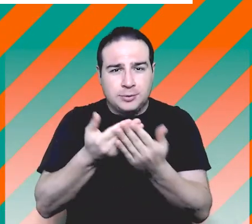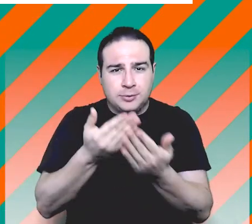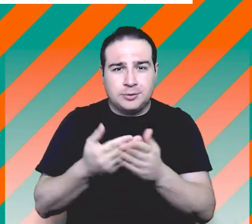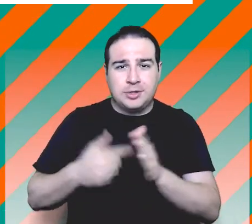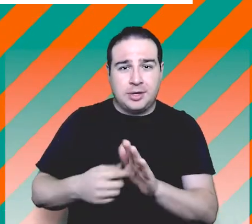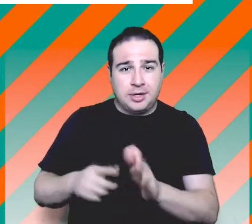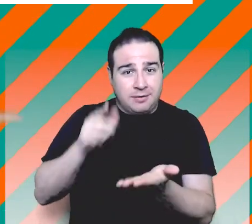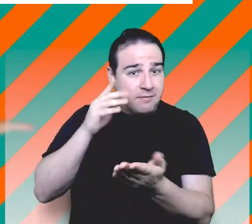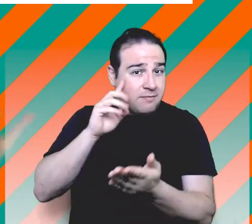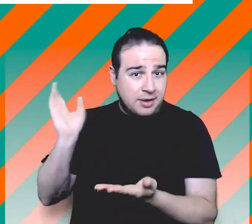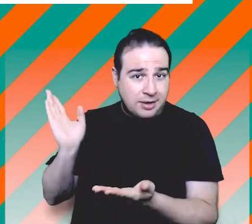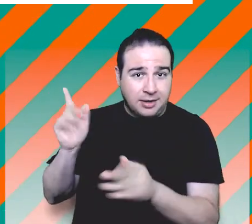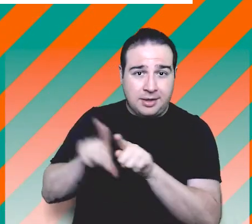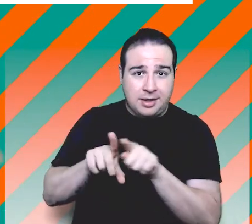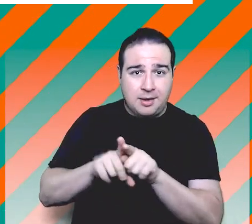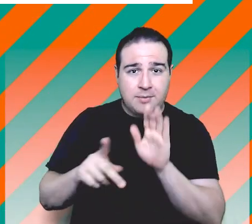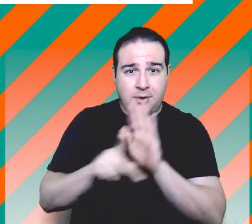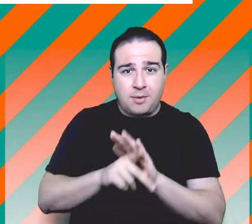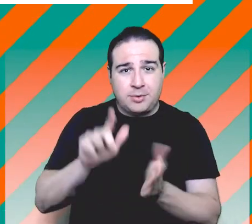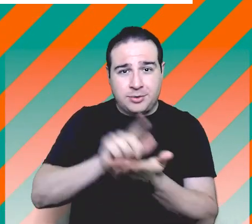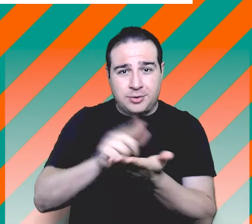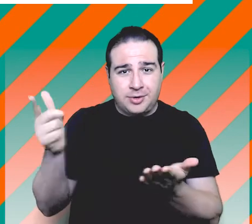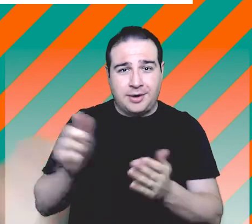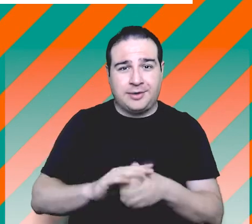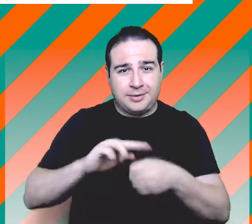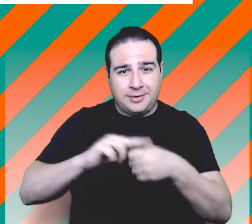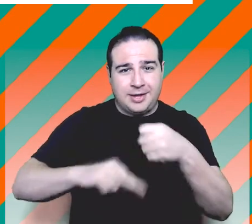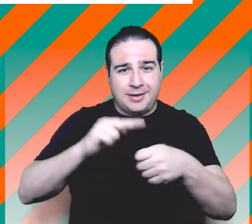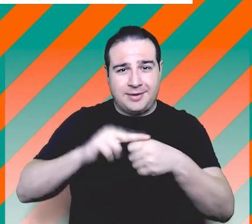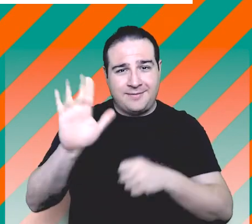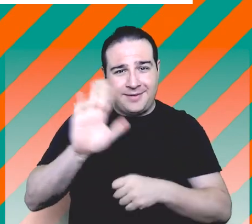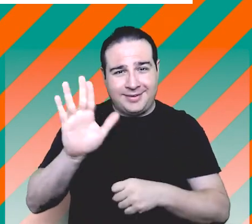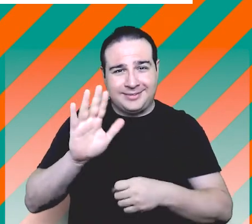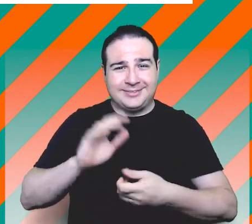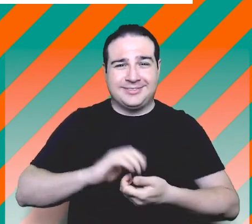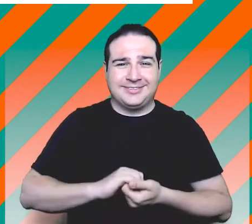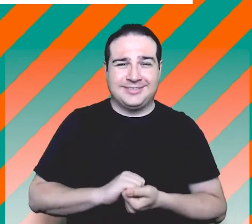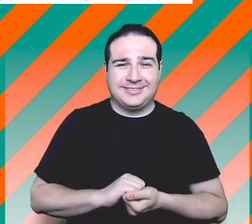É só checar no Jornal da Unesp. A gente se fala. Até mais!